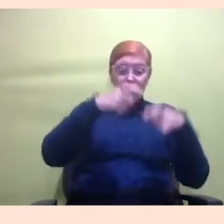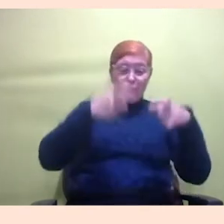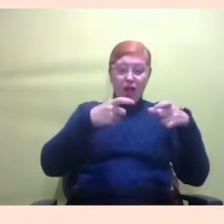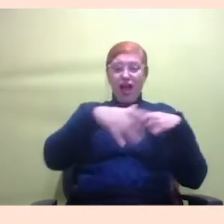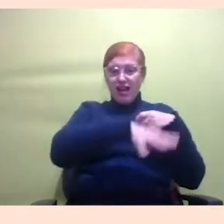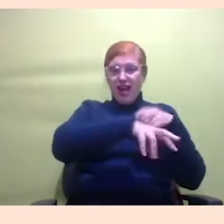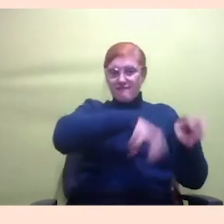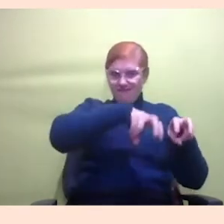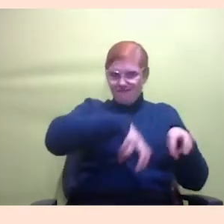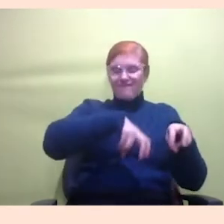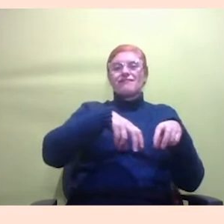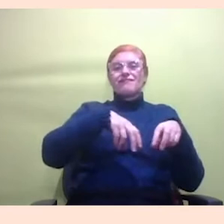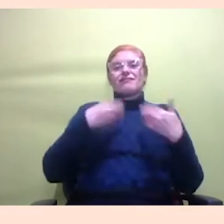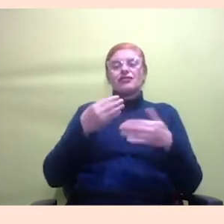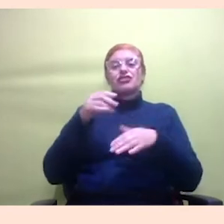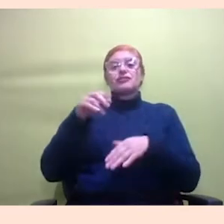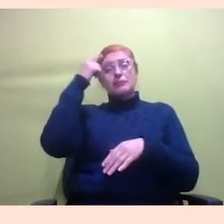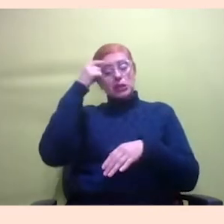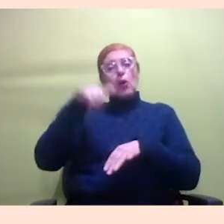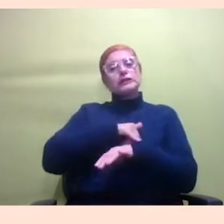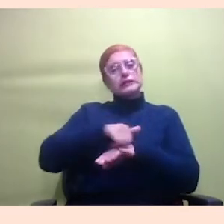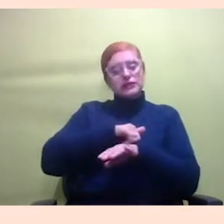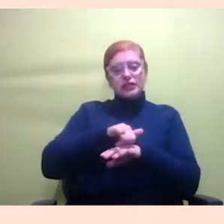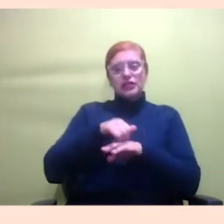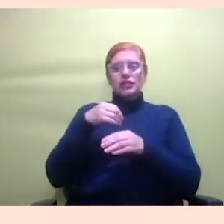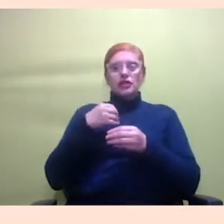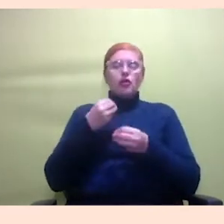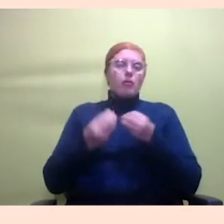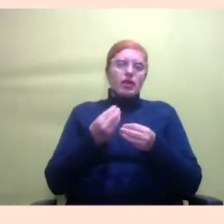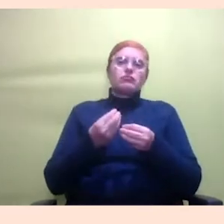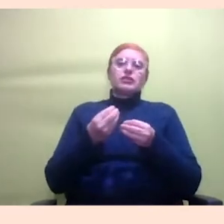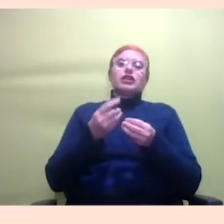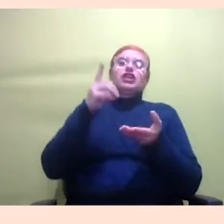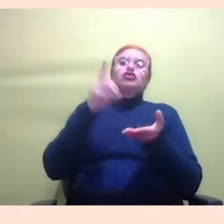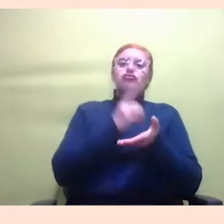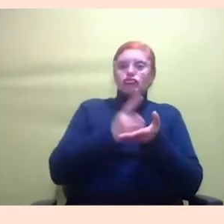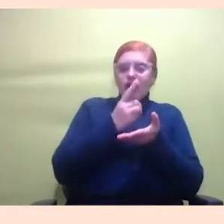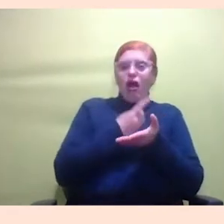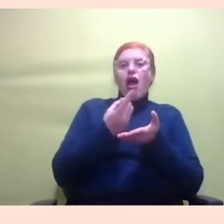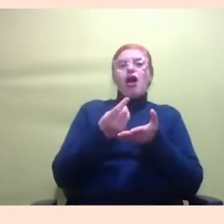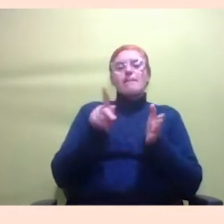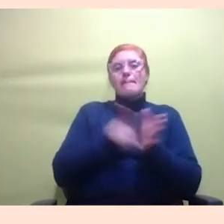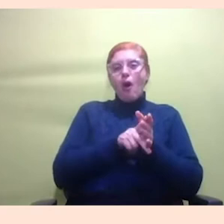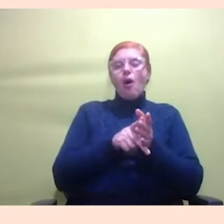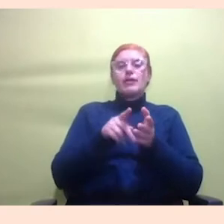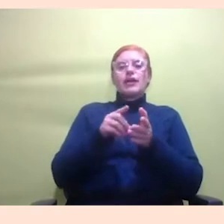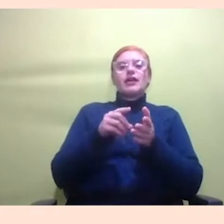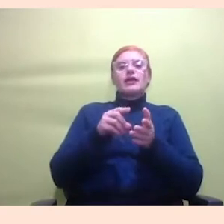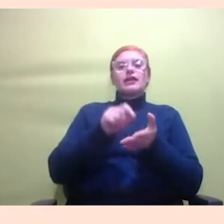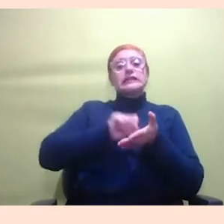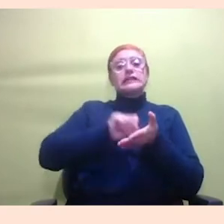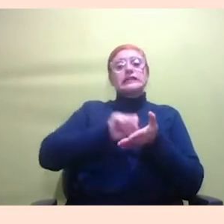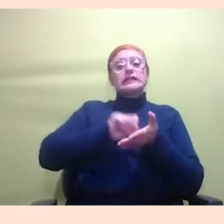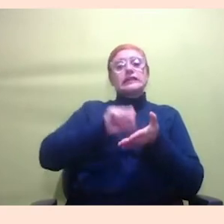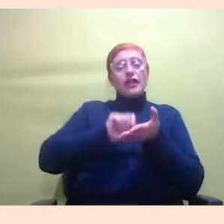utilizam no mundo, como, por exemplo, o diário de bordo para poder ter uma noção do cotidiano diário. gosto muito daquilo. Todos os cursos que eu faço